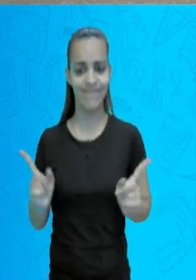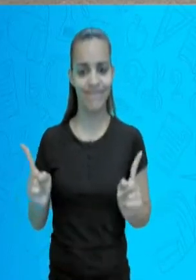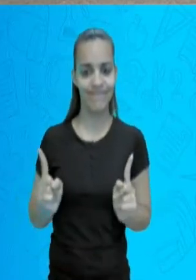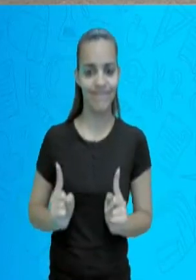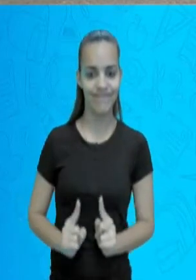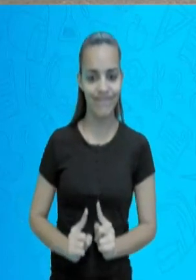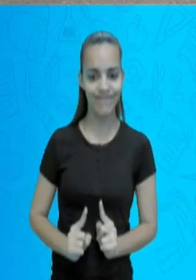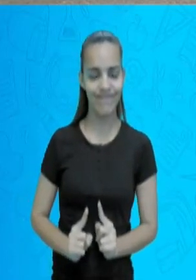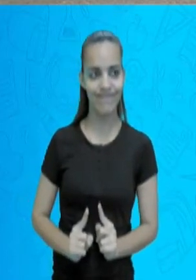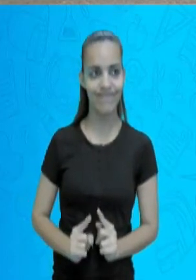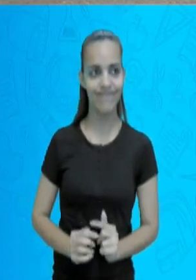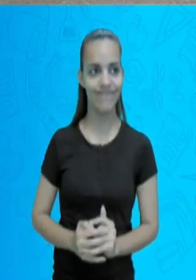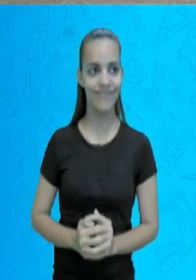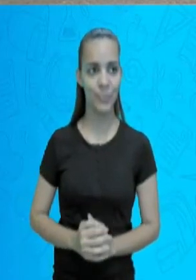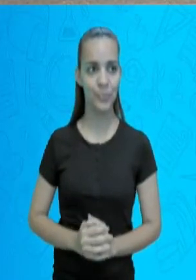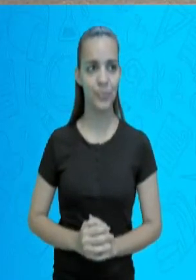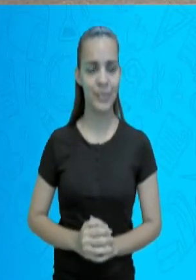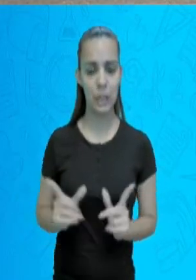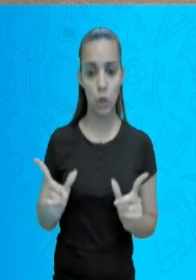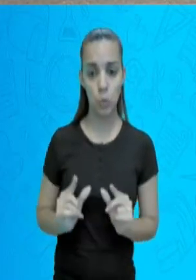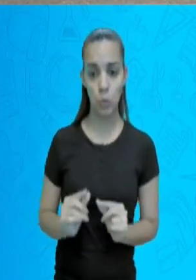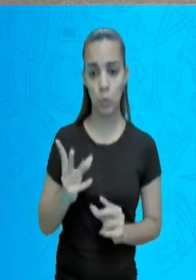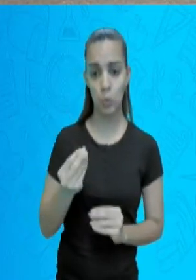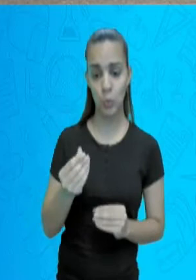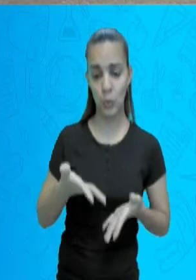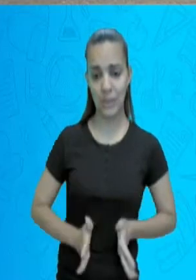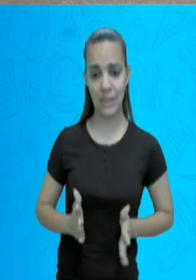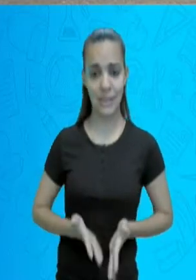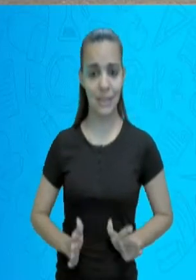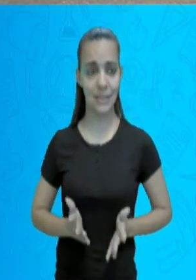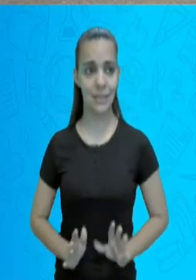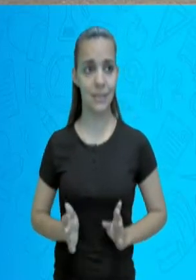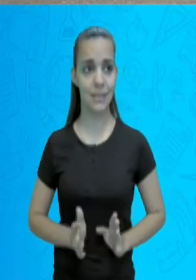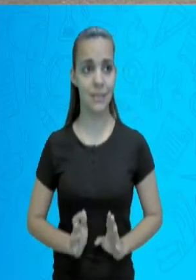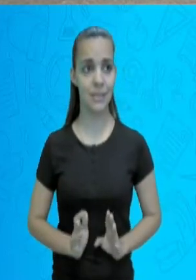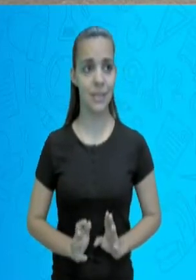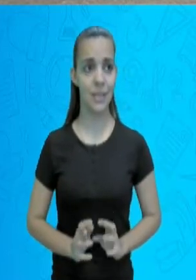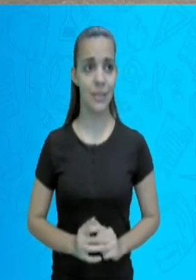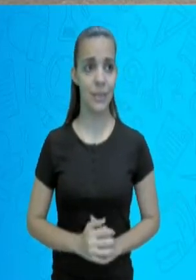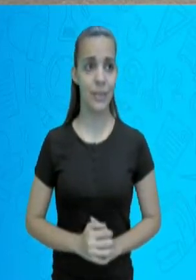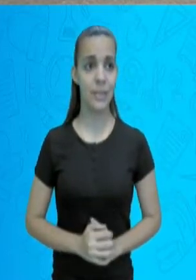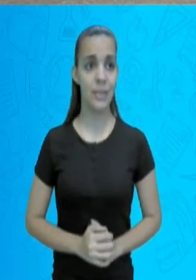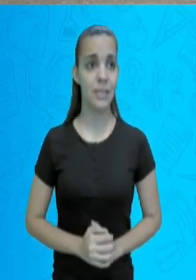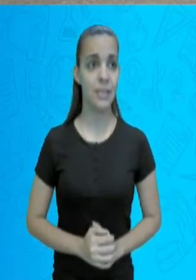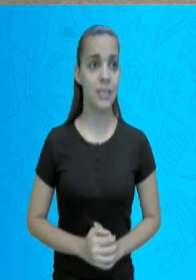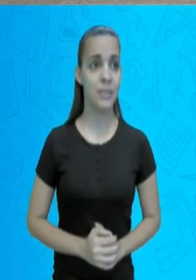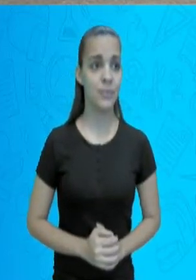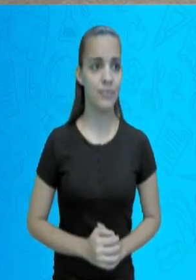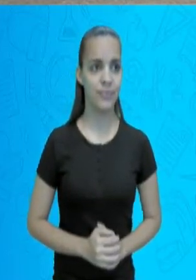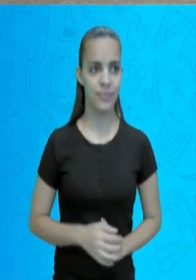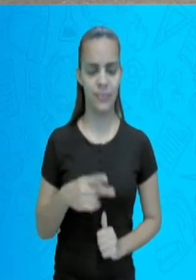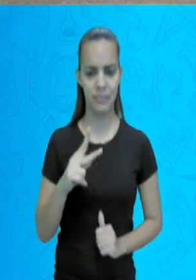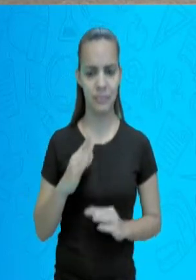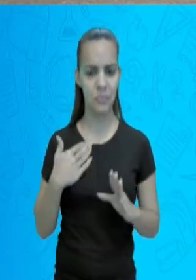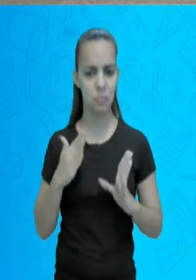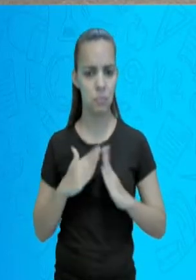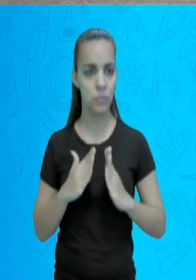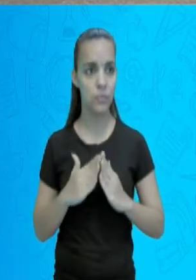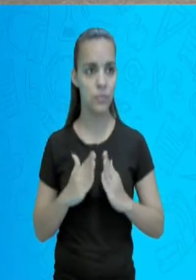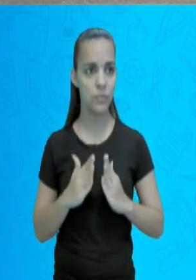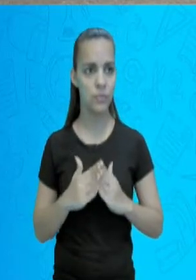Como que você sabe que está nascendo menos, Eliane? Faça uma pesquisa aí agora, na sua casa.